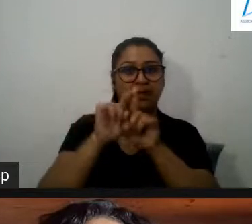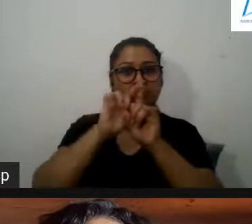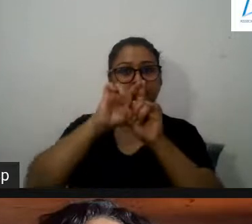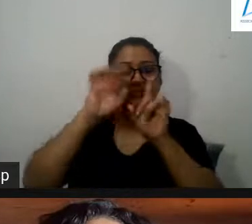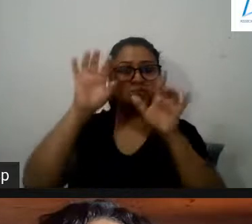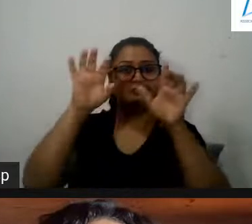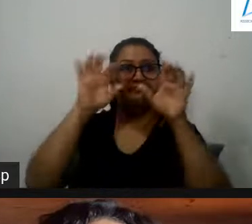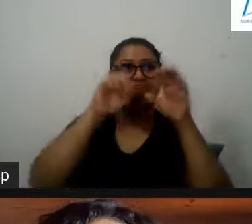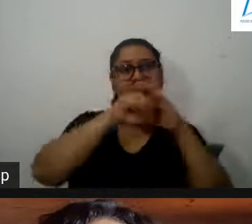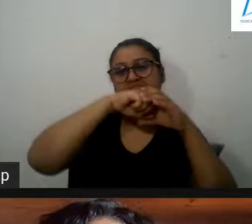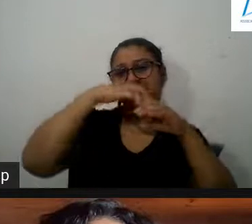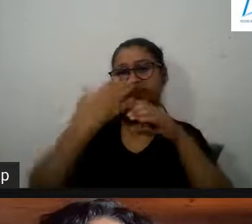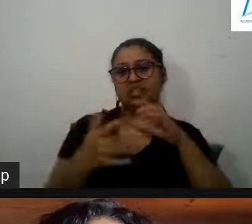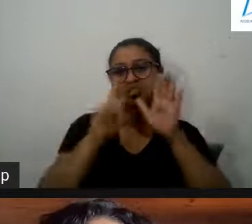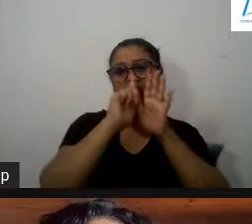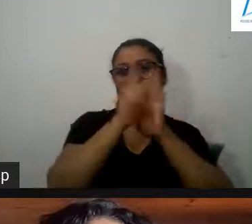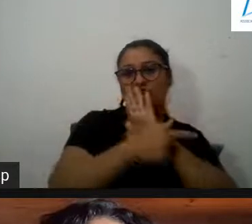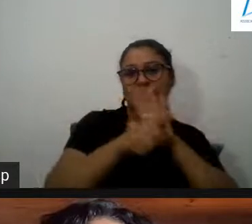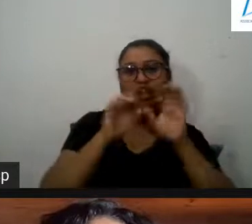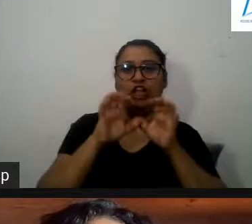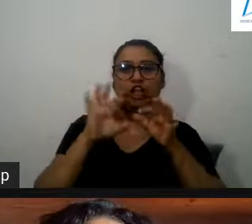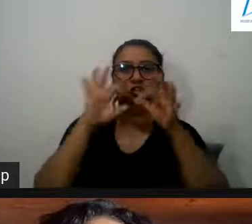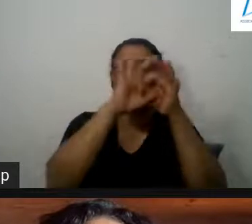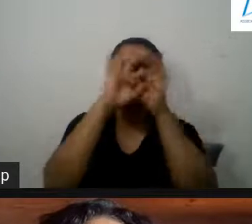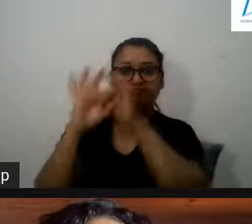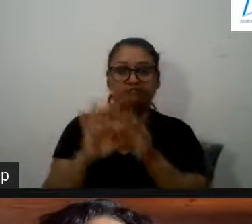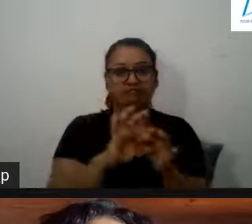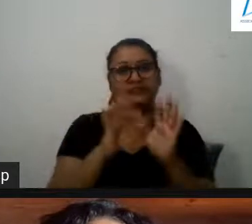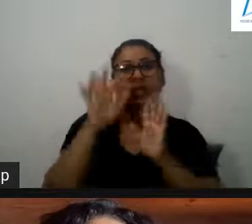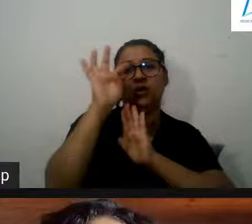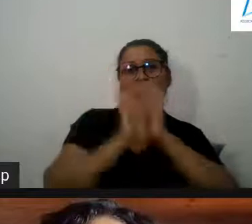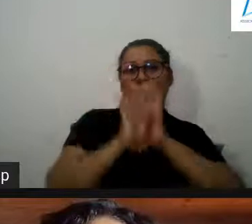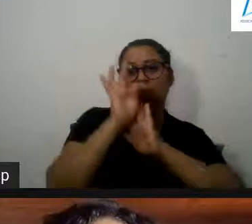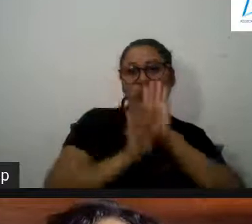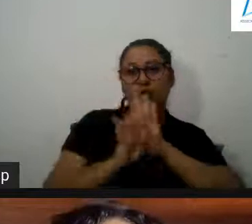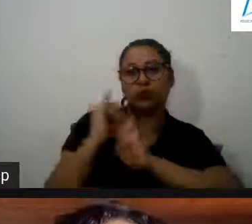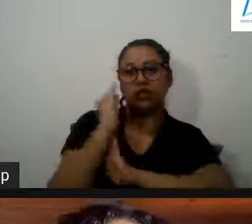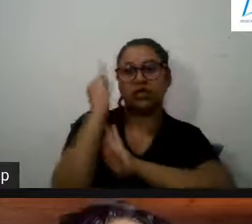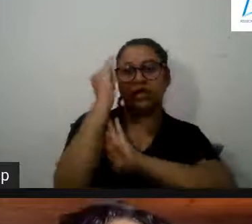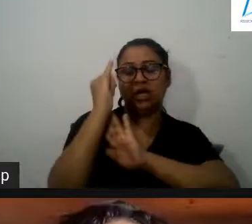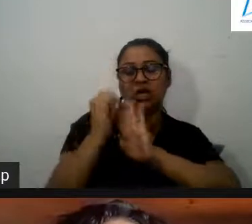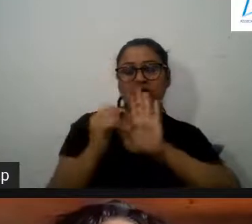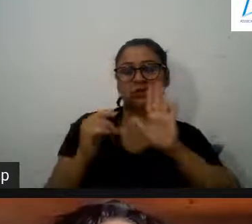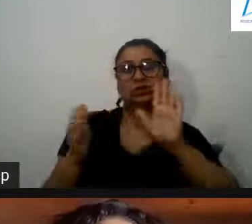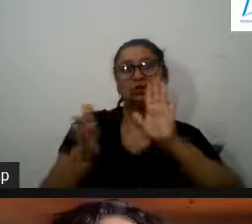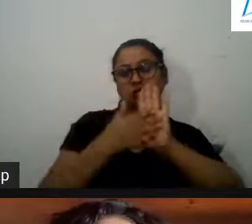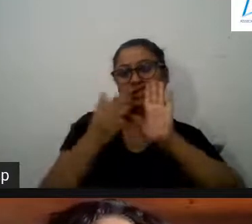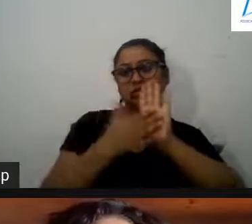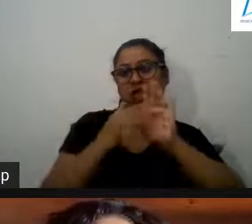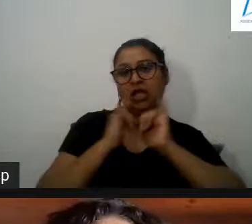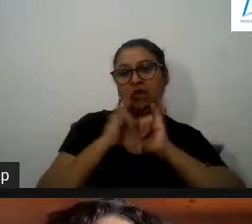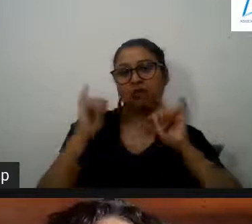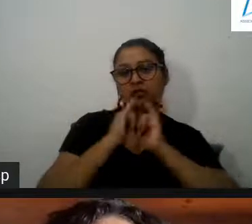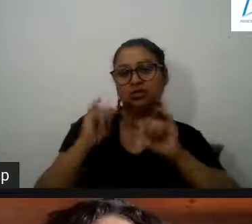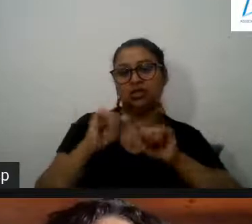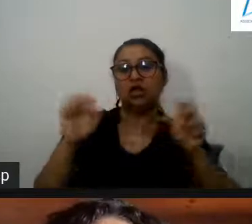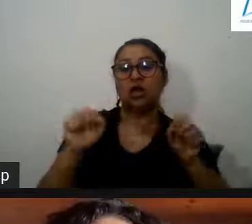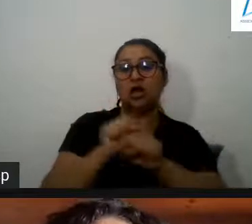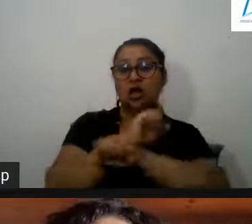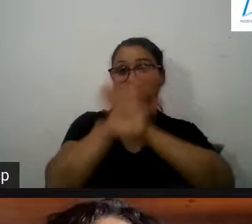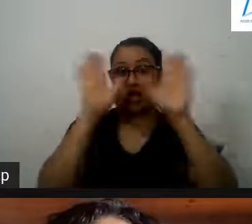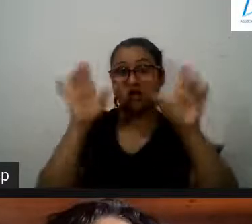géneros ou textos que não estão muito catalogados mas em que a finalidade de divulgação é clara que tem